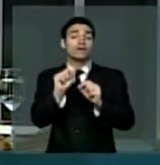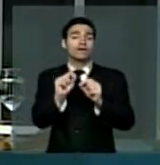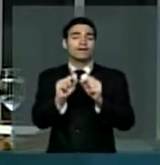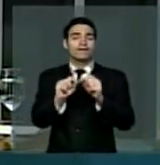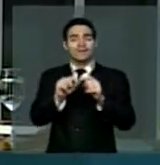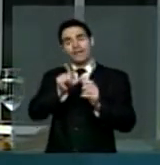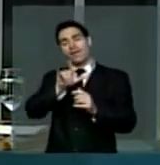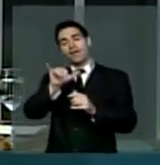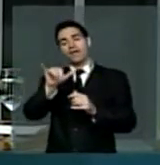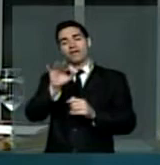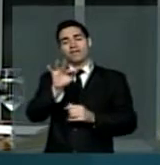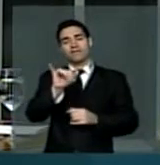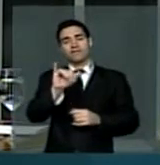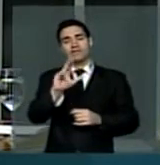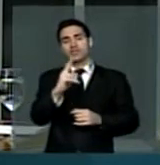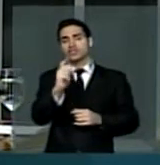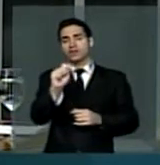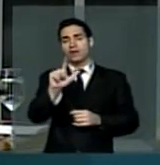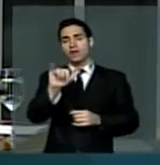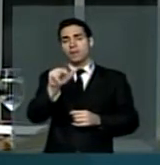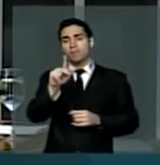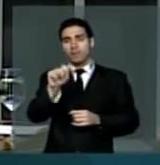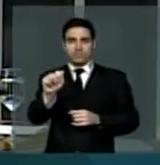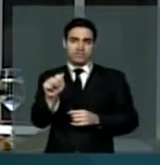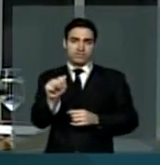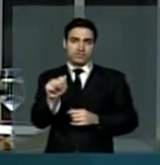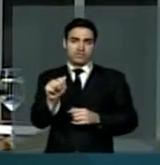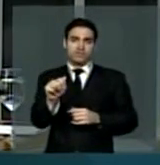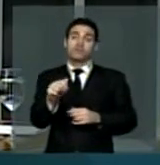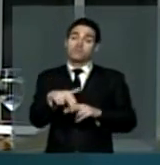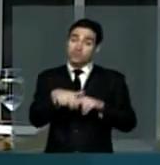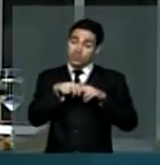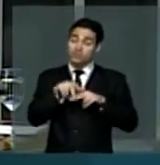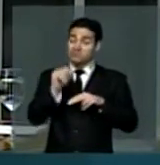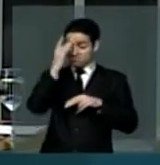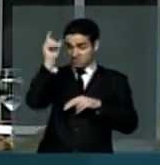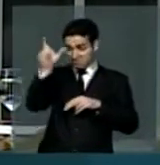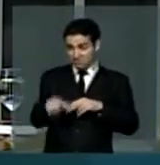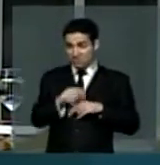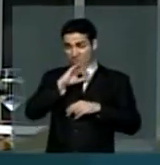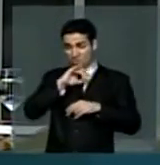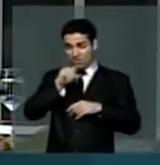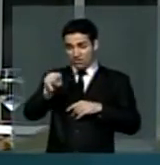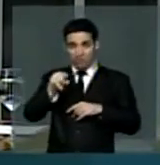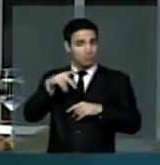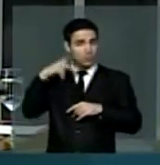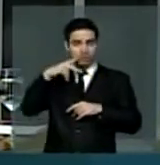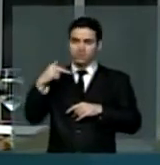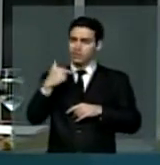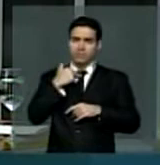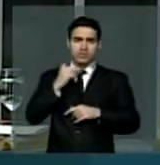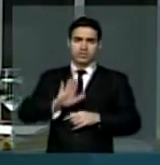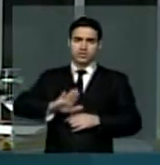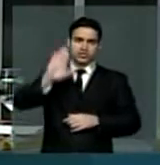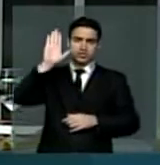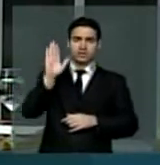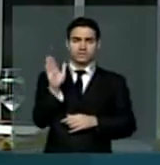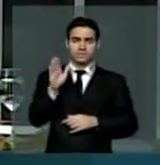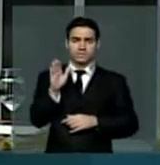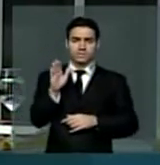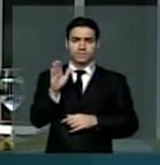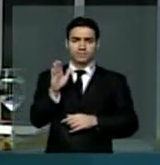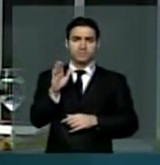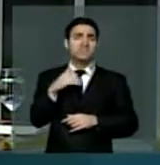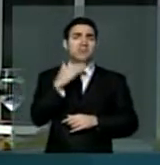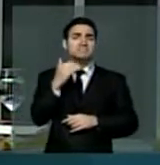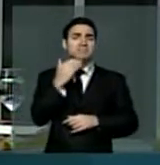instrumento para limpar a política dos maus políticos não basta o candidato expor o maior número de